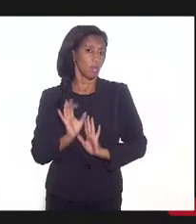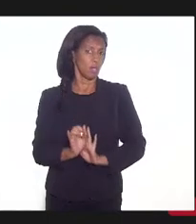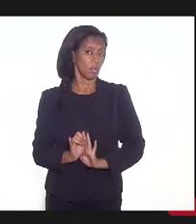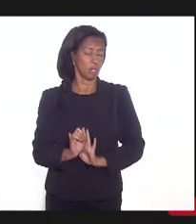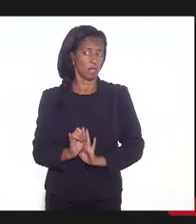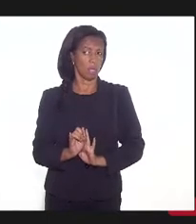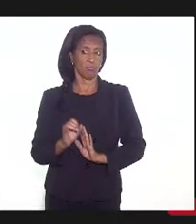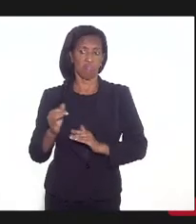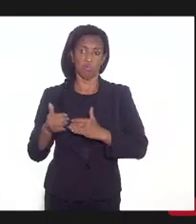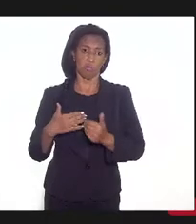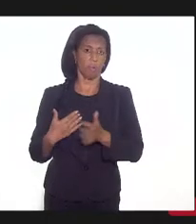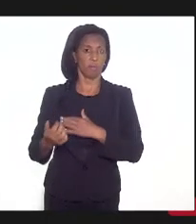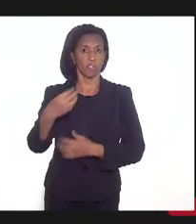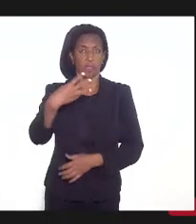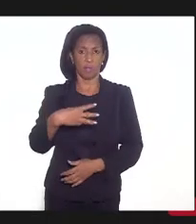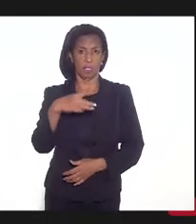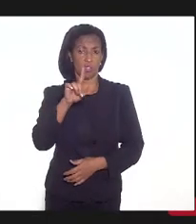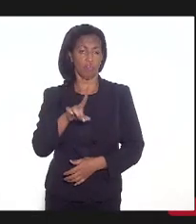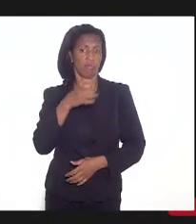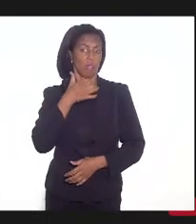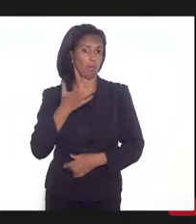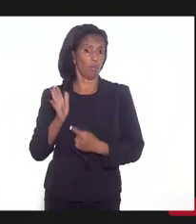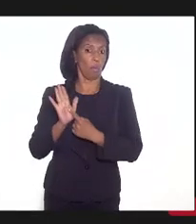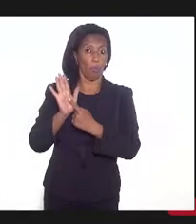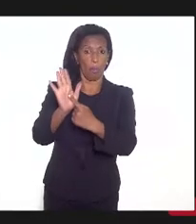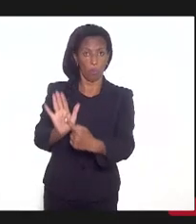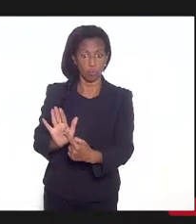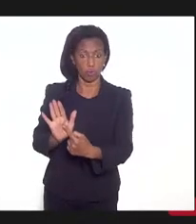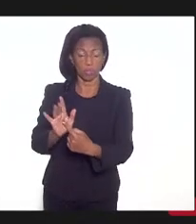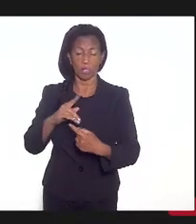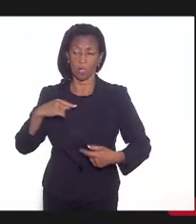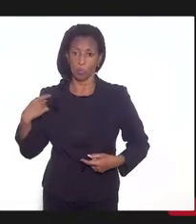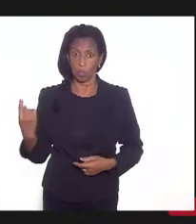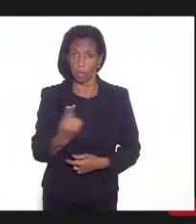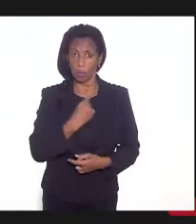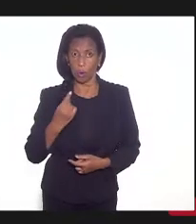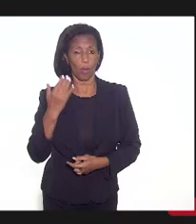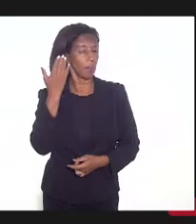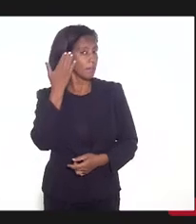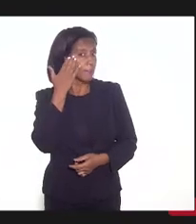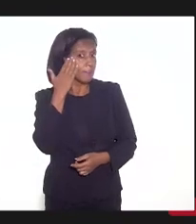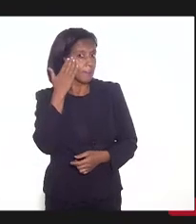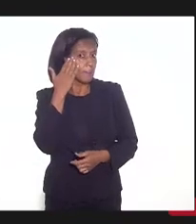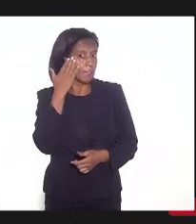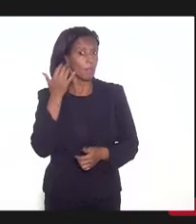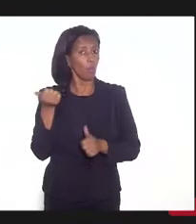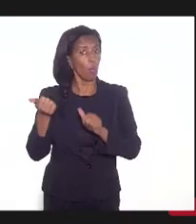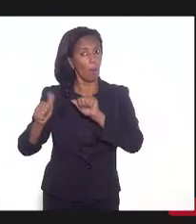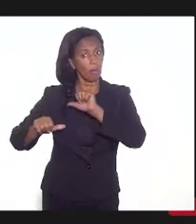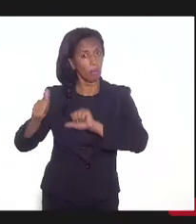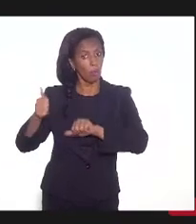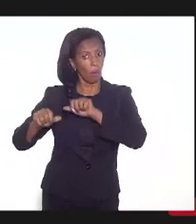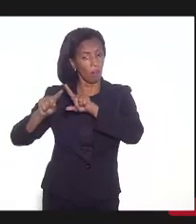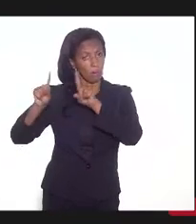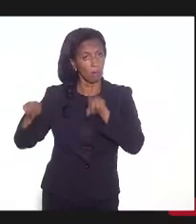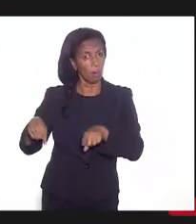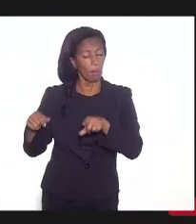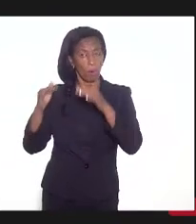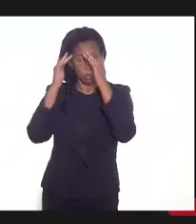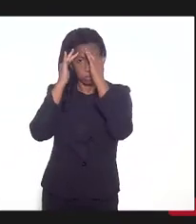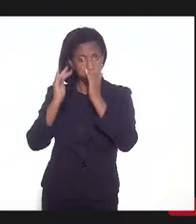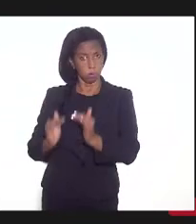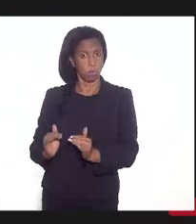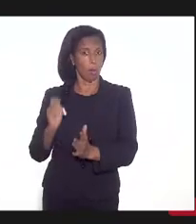3 de dezembro, nós vamos apresentar o plano que nós entendemos como adequado para cumprir